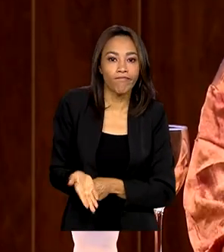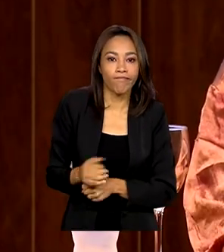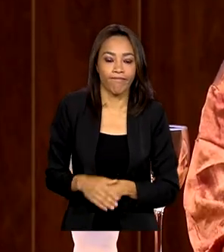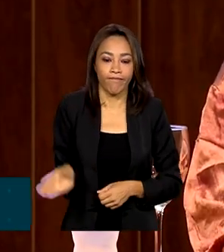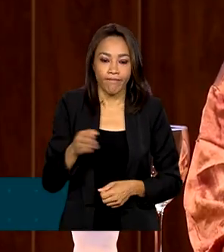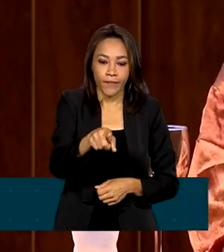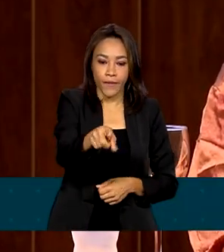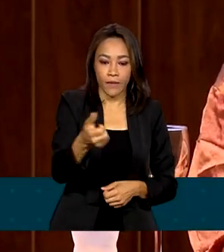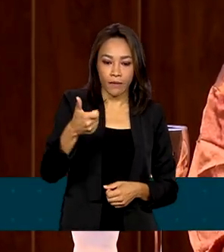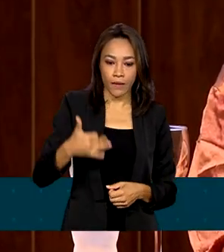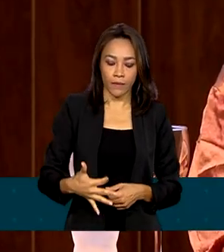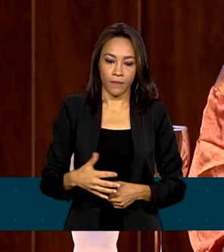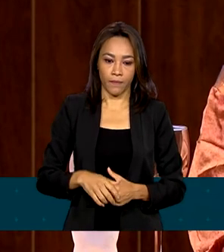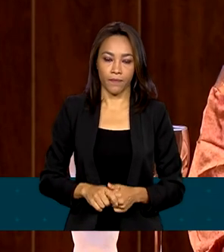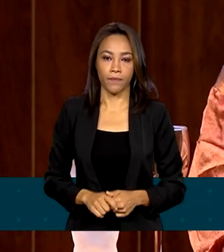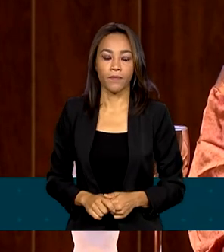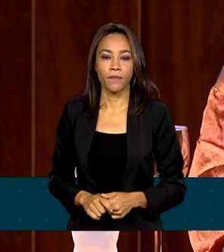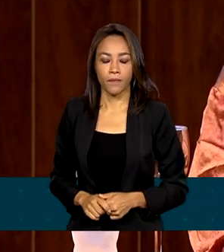comando e controle,